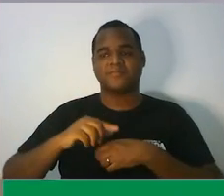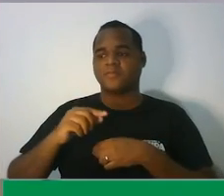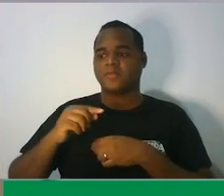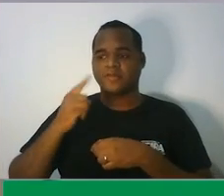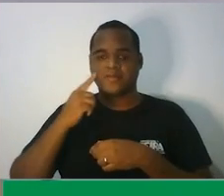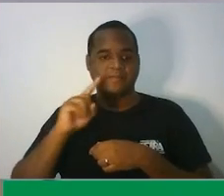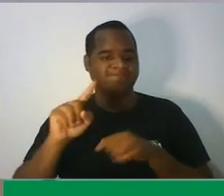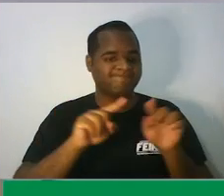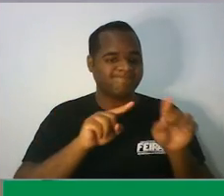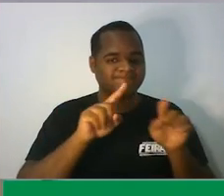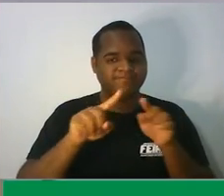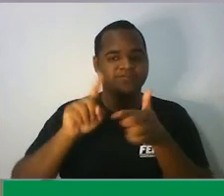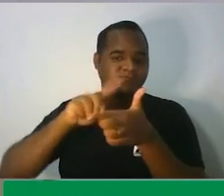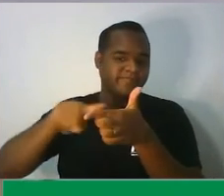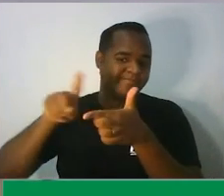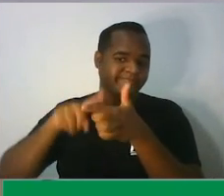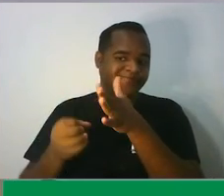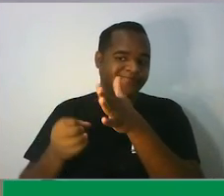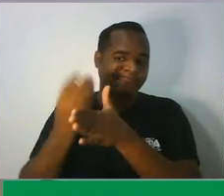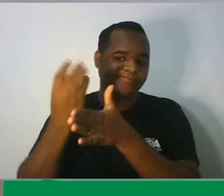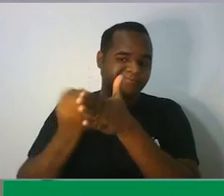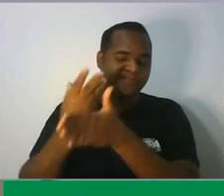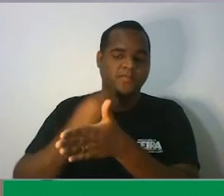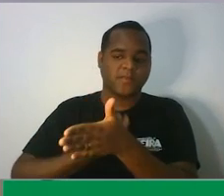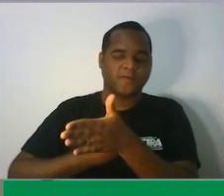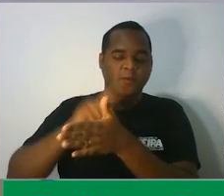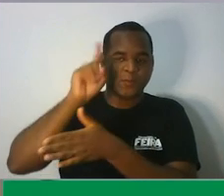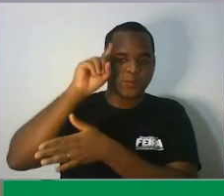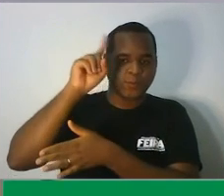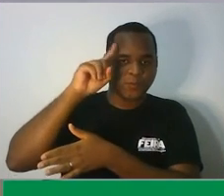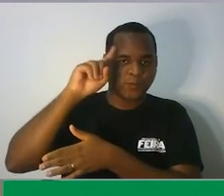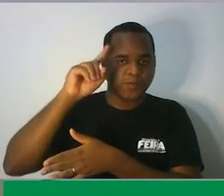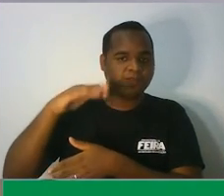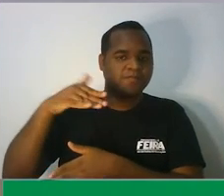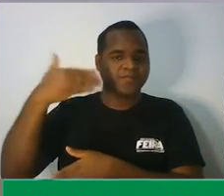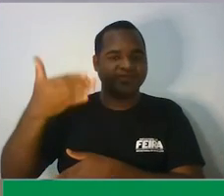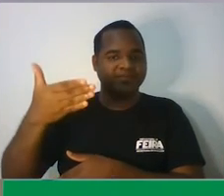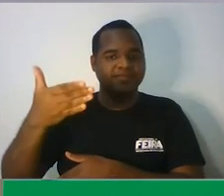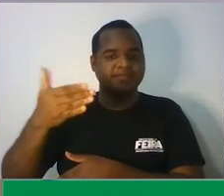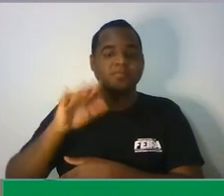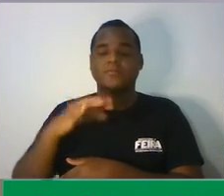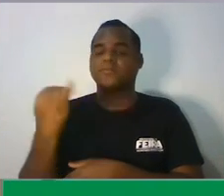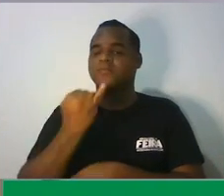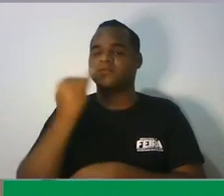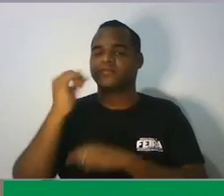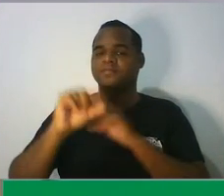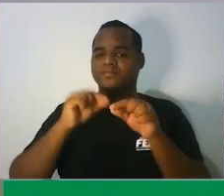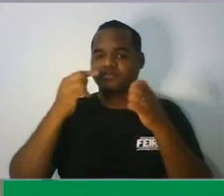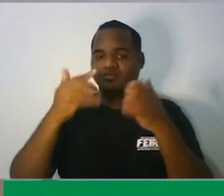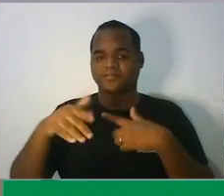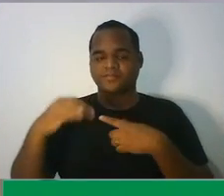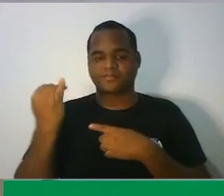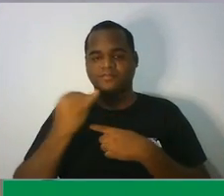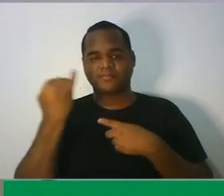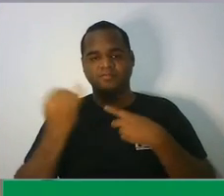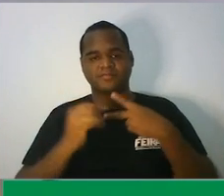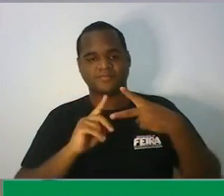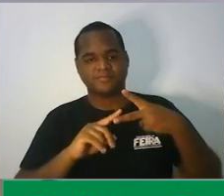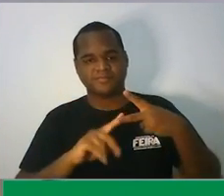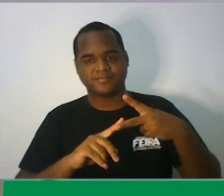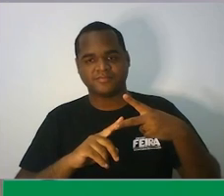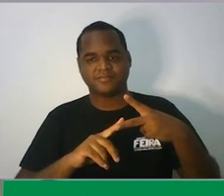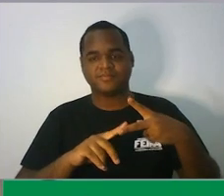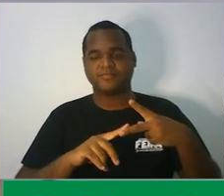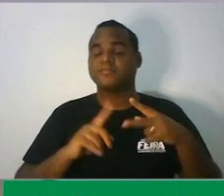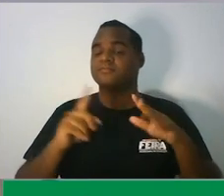volta situações que aparecem no nosso dia a dia primeira coisa importante dessa aula e a segunda coisa importante para essa aula que